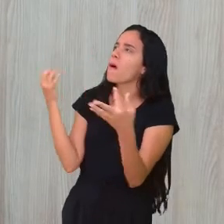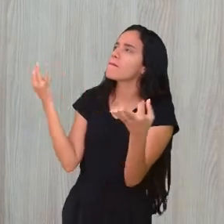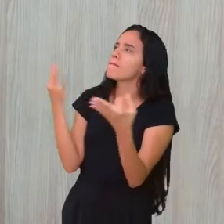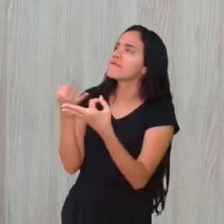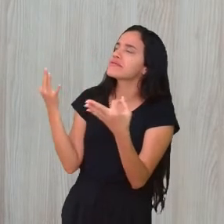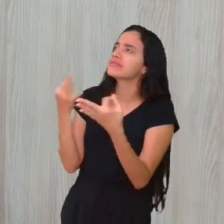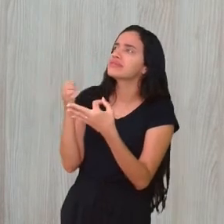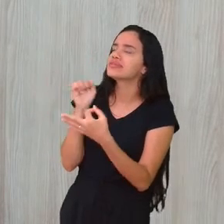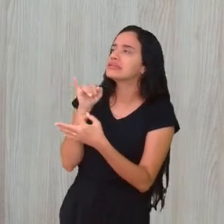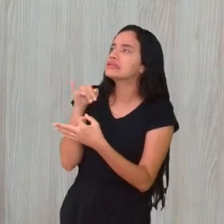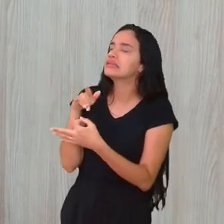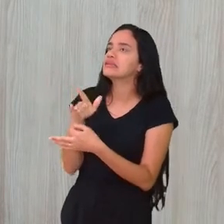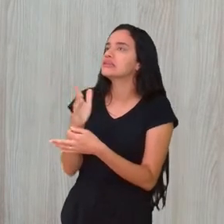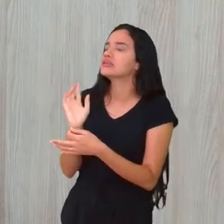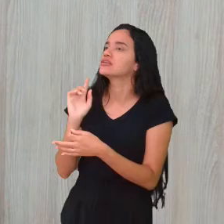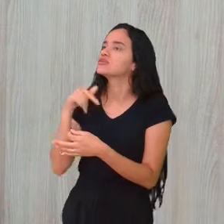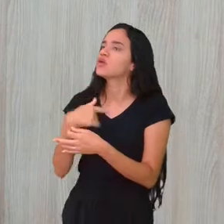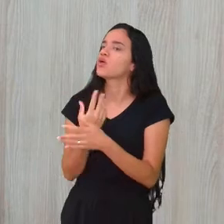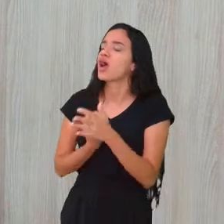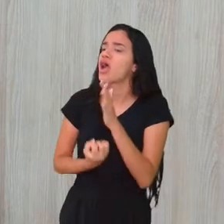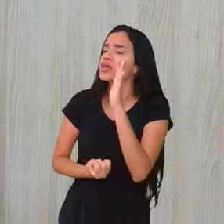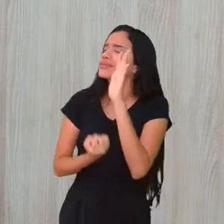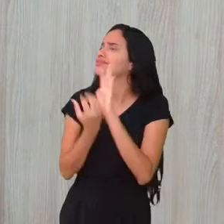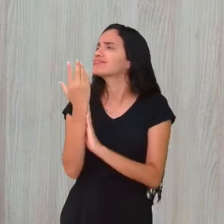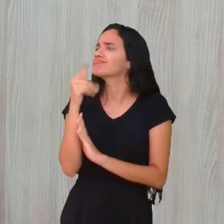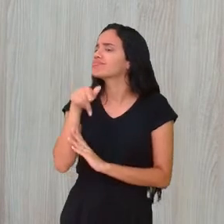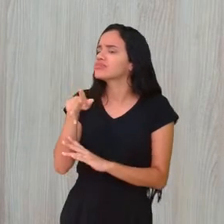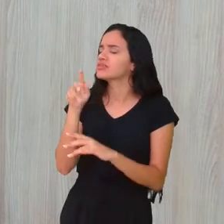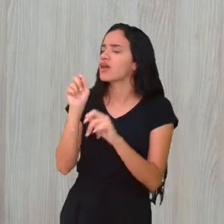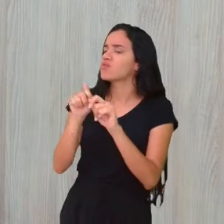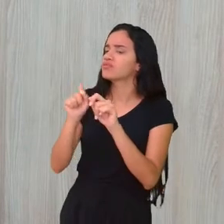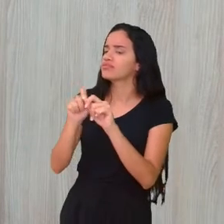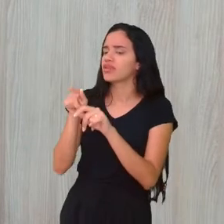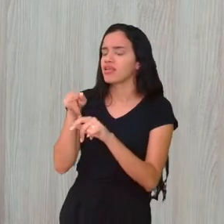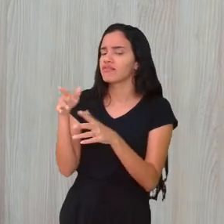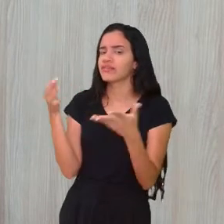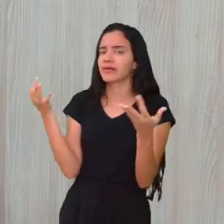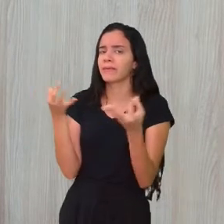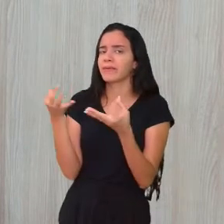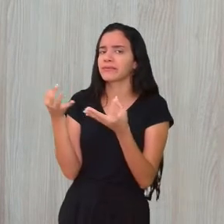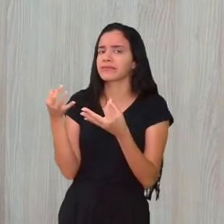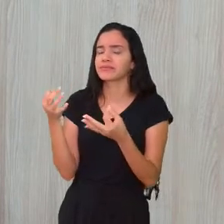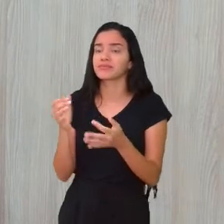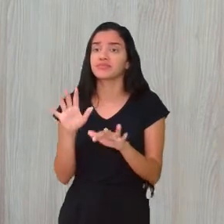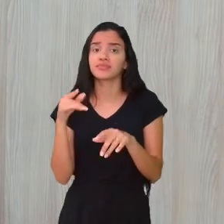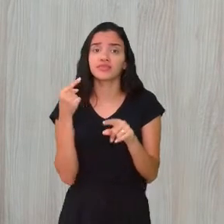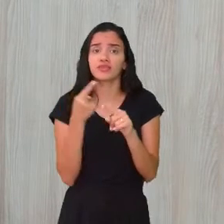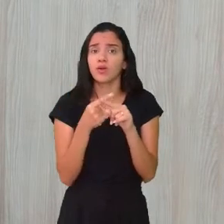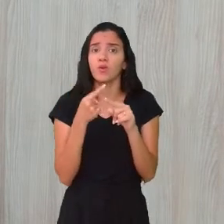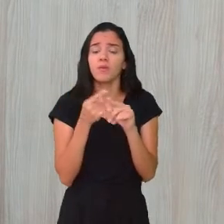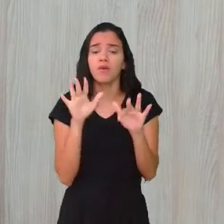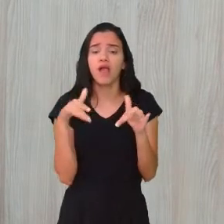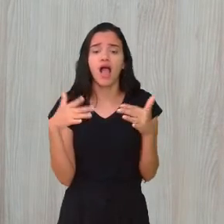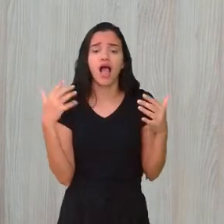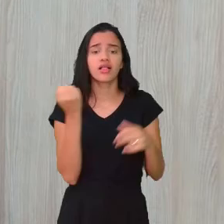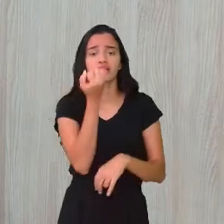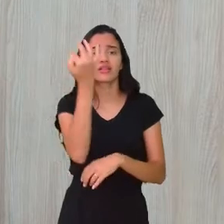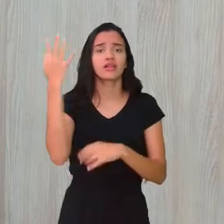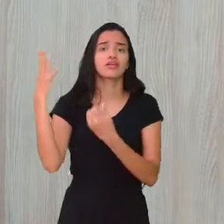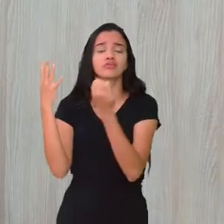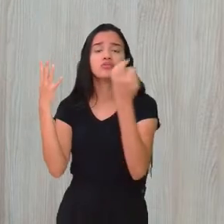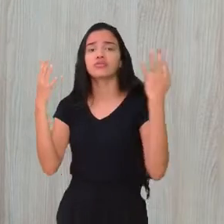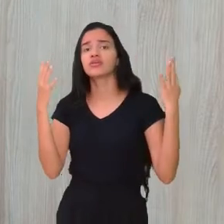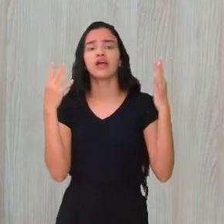Nem se a gente montasse. Se a gente fosse lá e fizesse aquilo ali, ficaria tão perfeito, né? Porque a natureza é como a gente. A gente